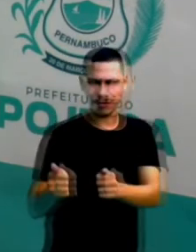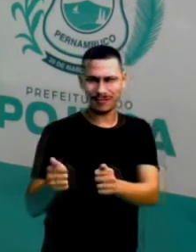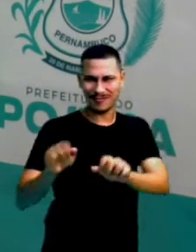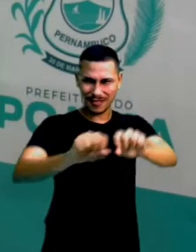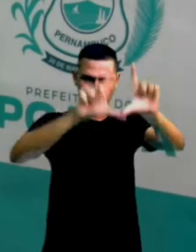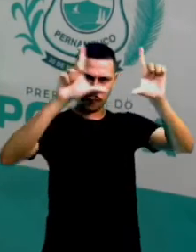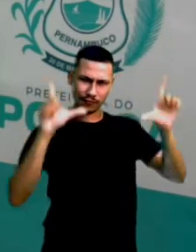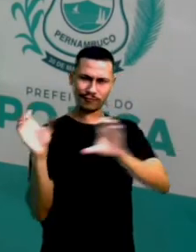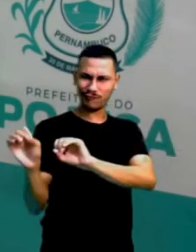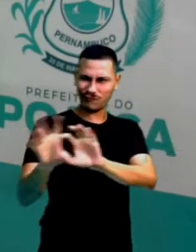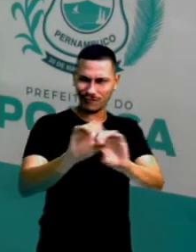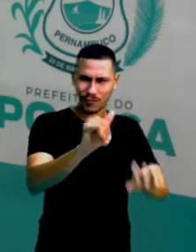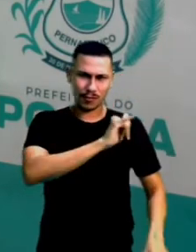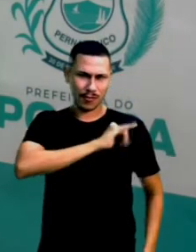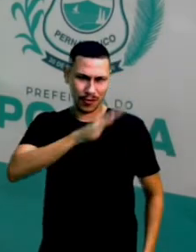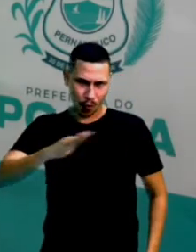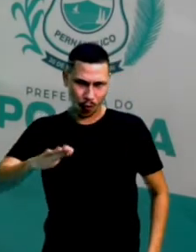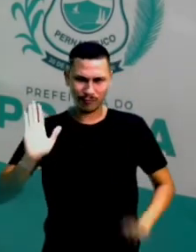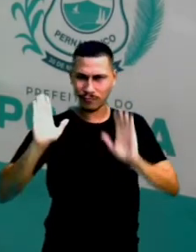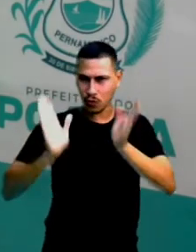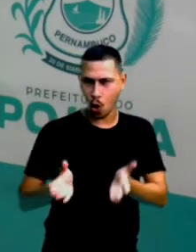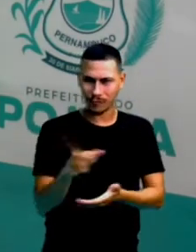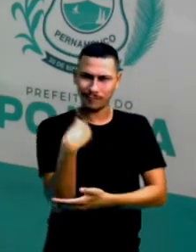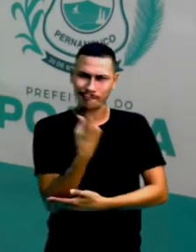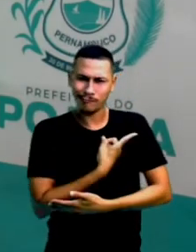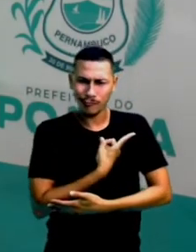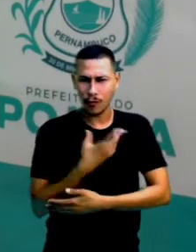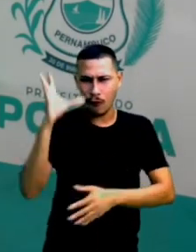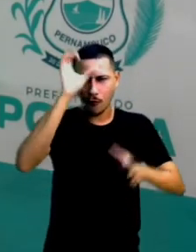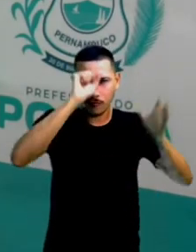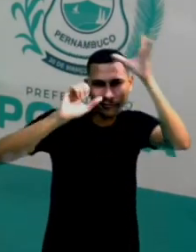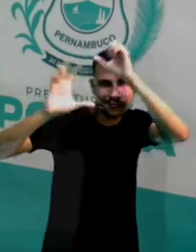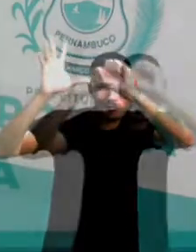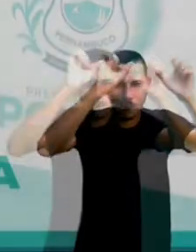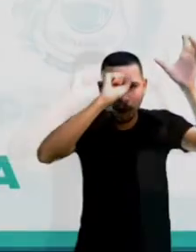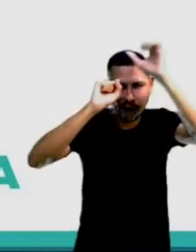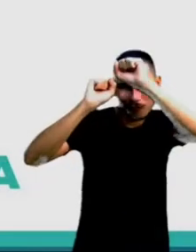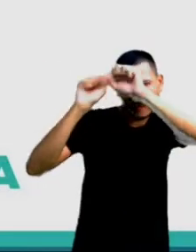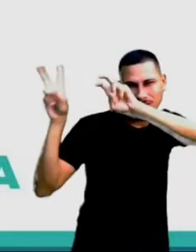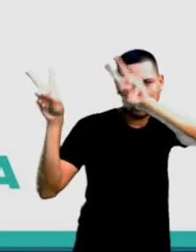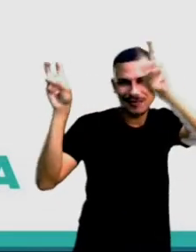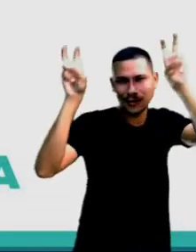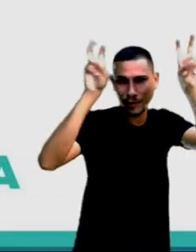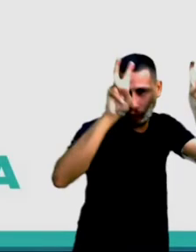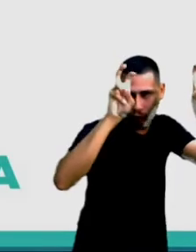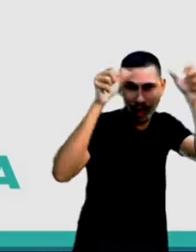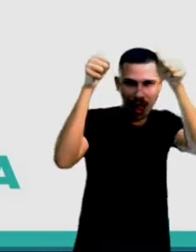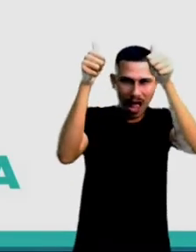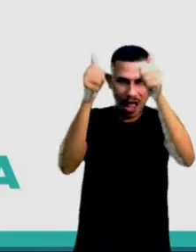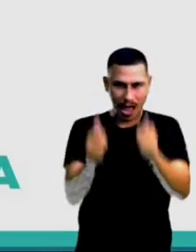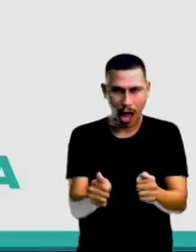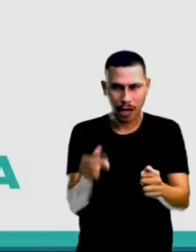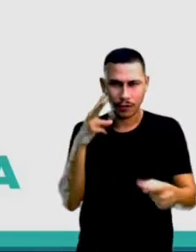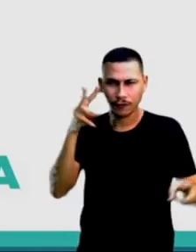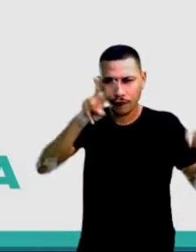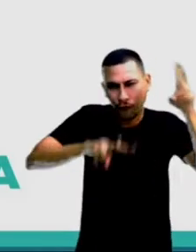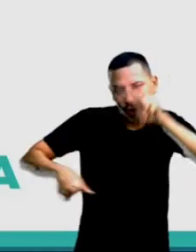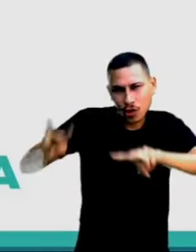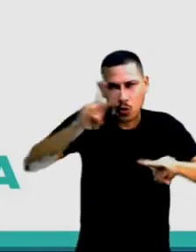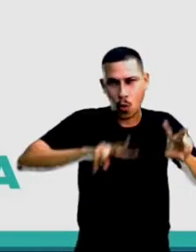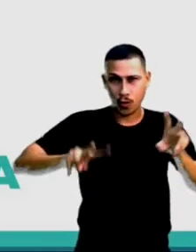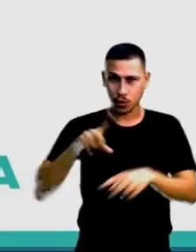Educa e Pojuca. E hoje nós vamos falar sobre artes visuais e os nossos